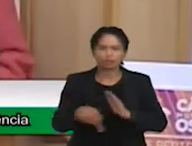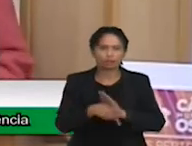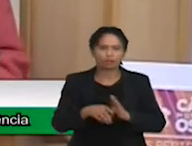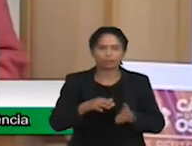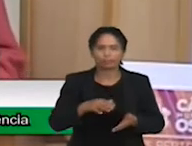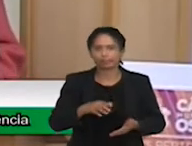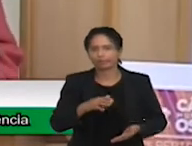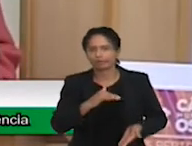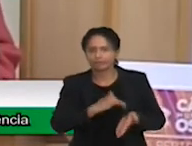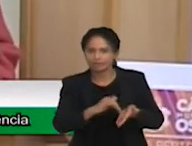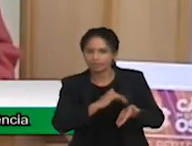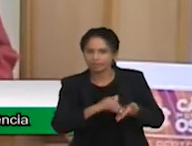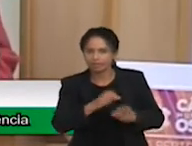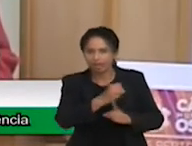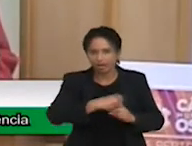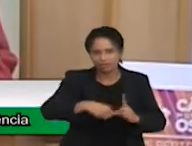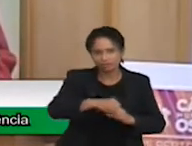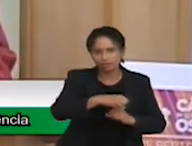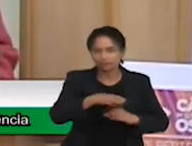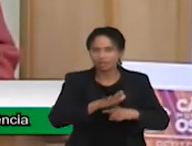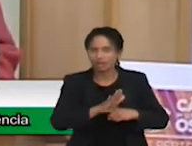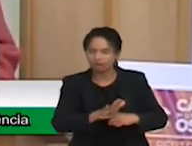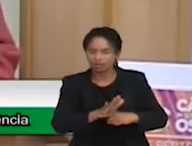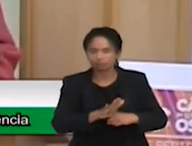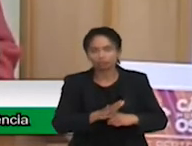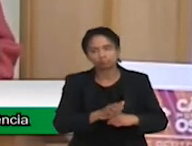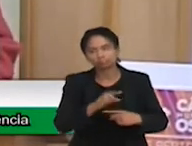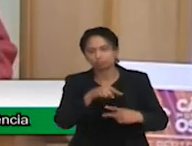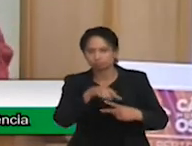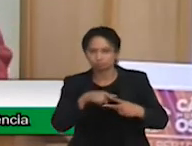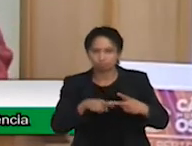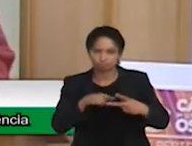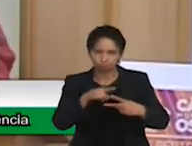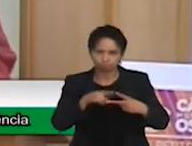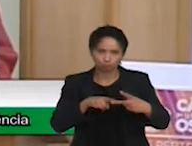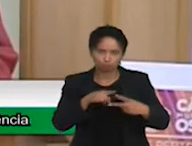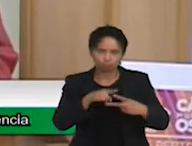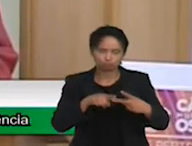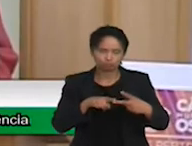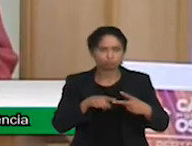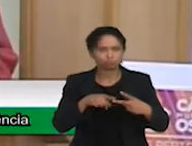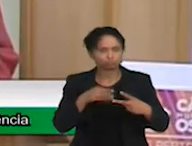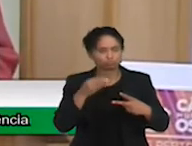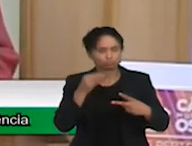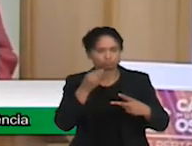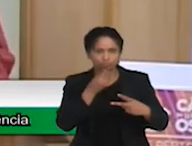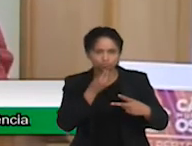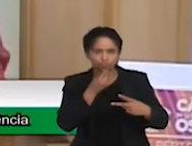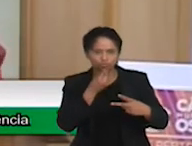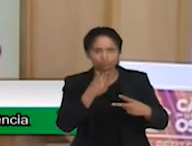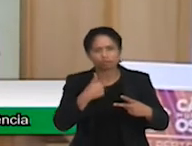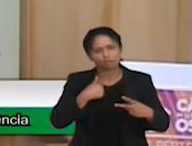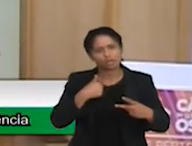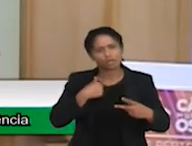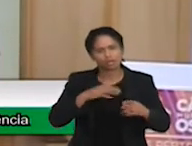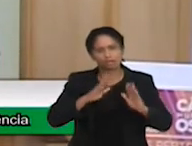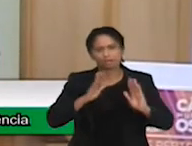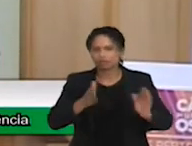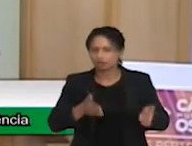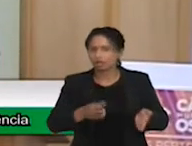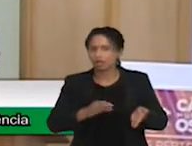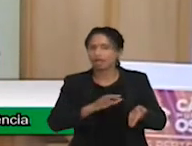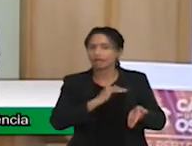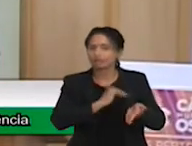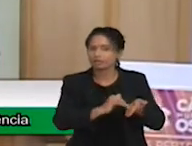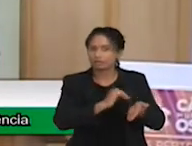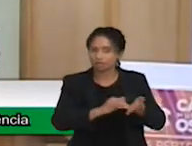de Assistência Social. Fui em duas oportunidades. Fui secretária de Educação. Estou no meu terceiro mandato de